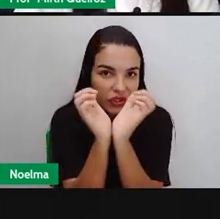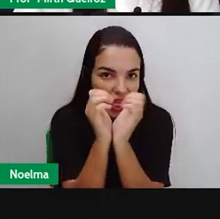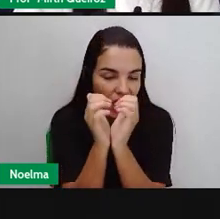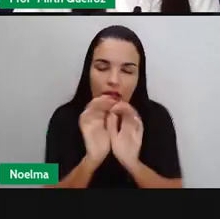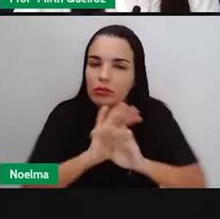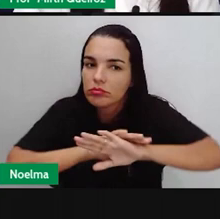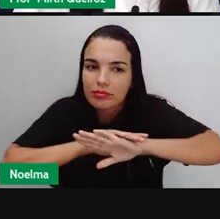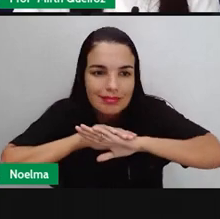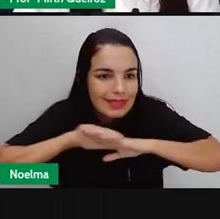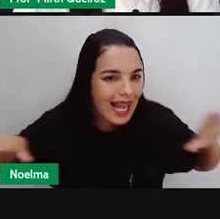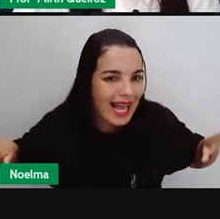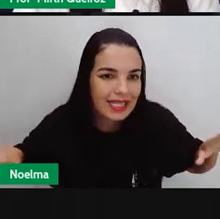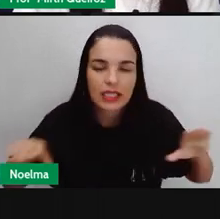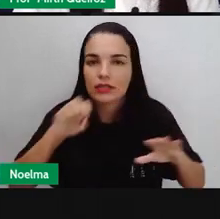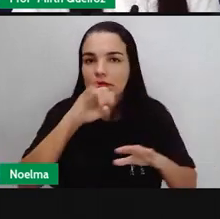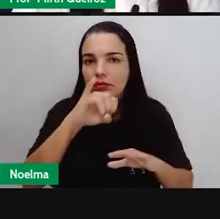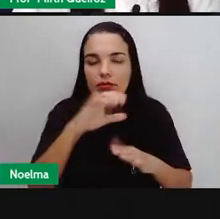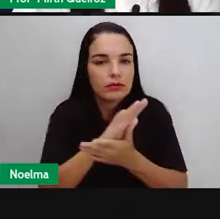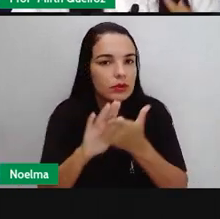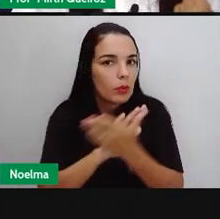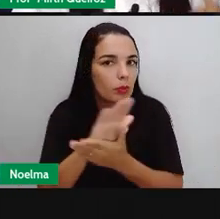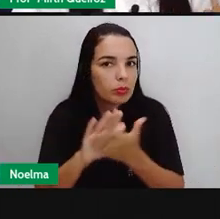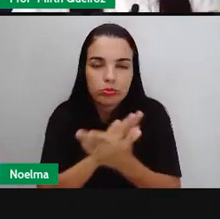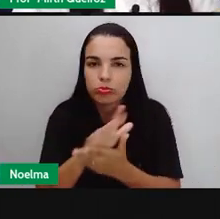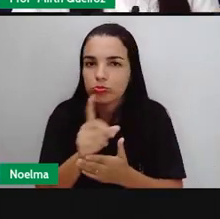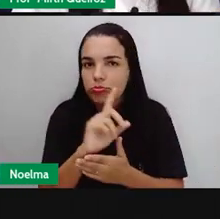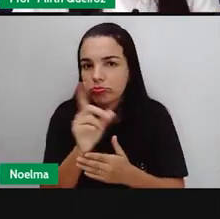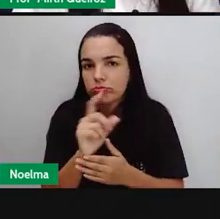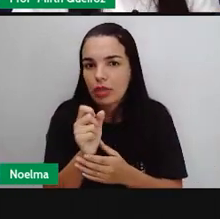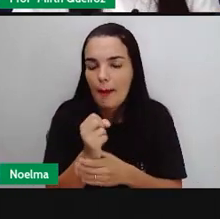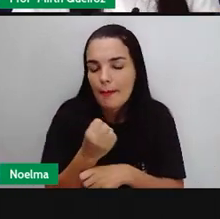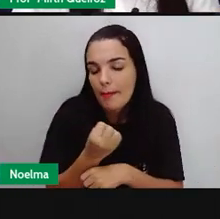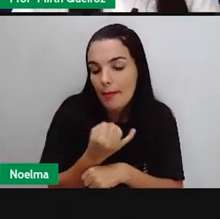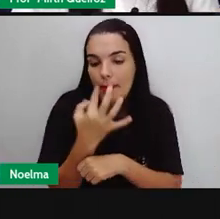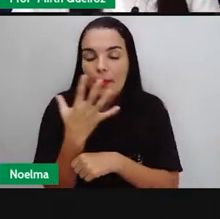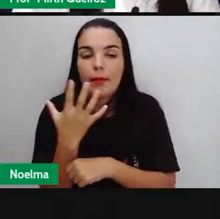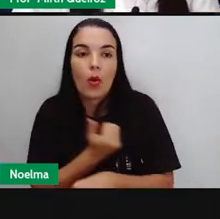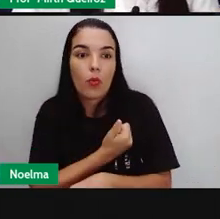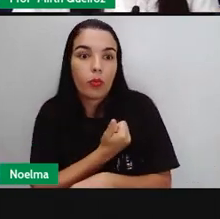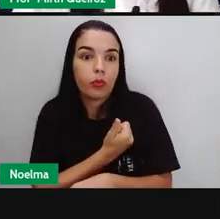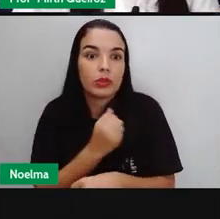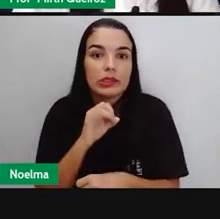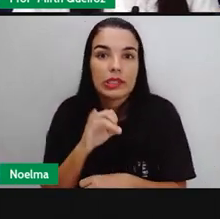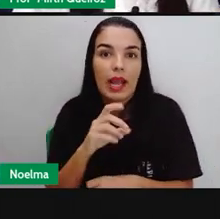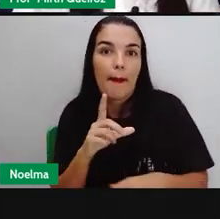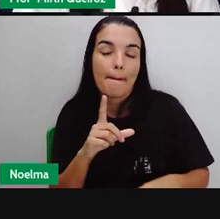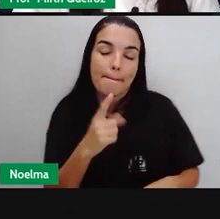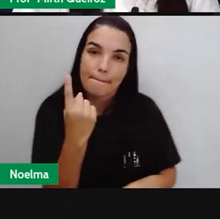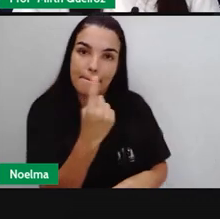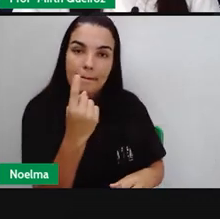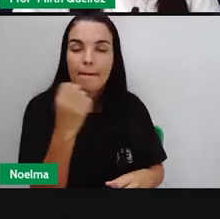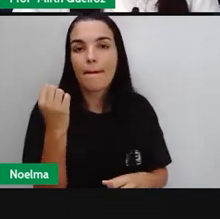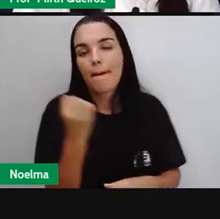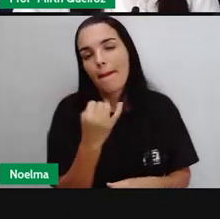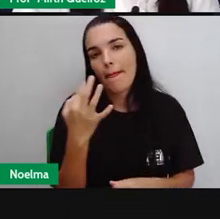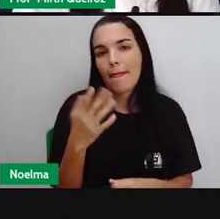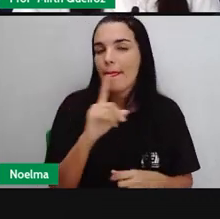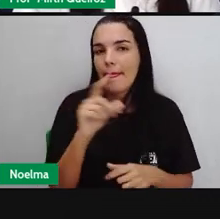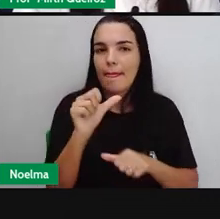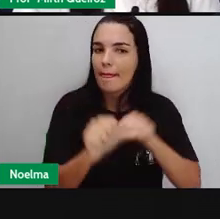anexo. E nem mudou quando a gente aumentou o número aí, quando a gente passou de singular para o plural.